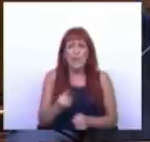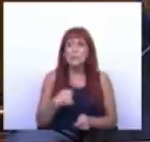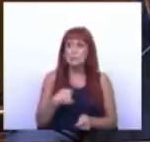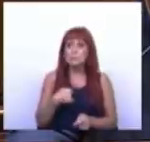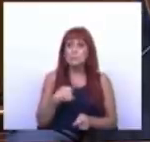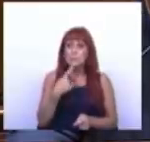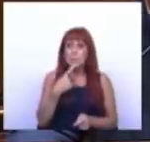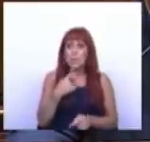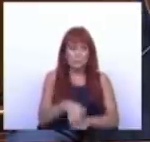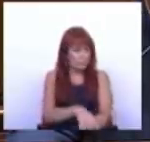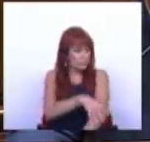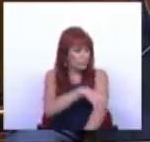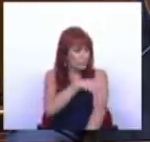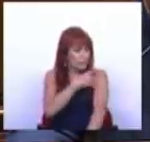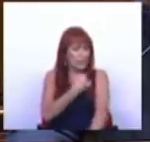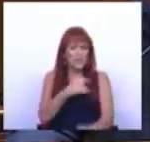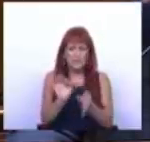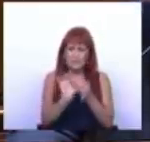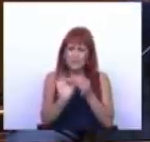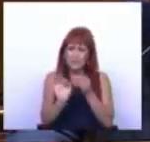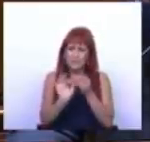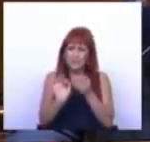vivamente impressionado pela sua descrição.